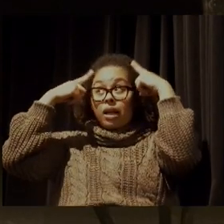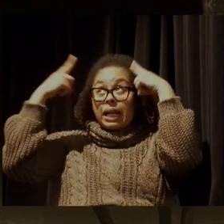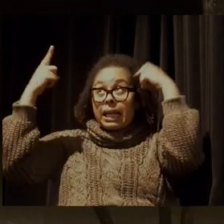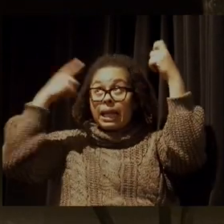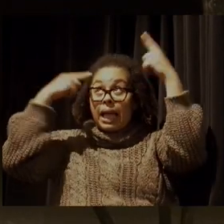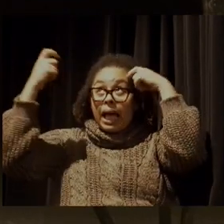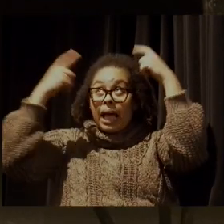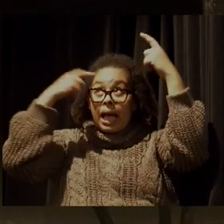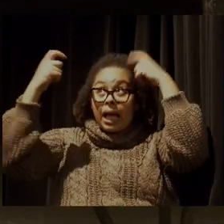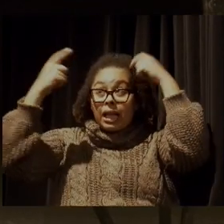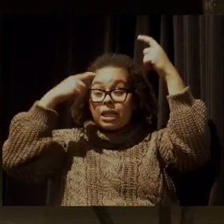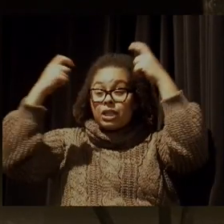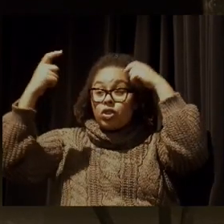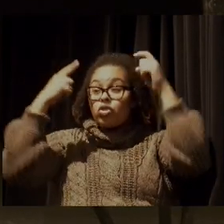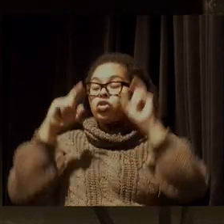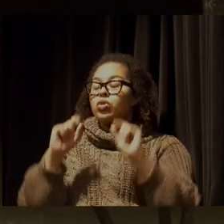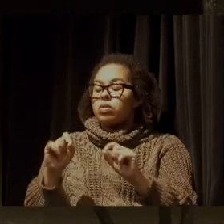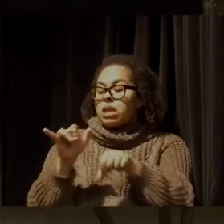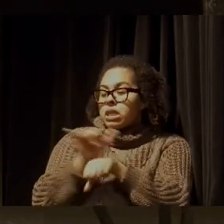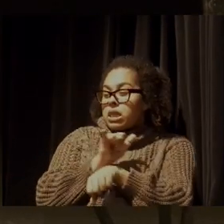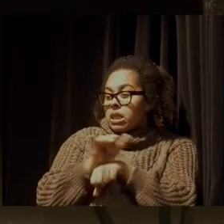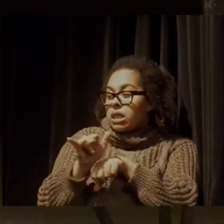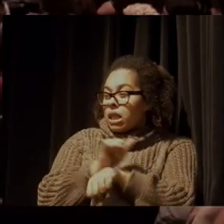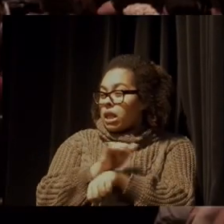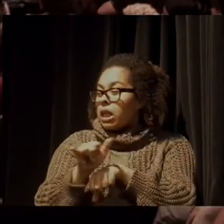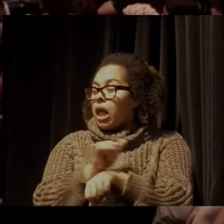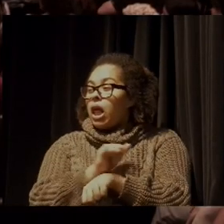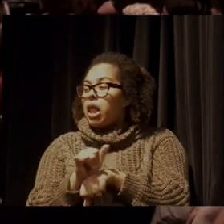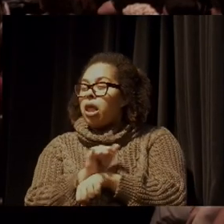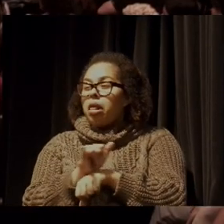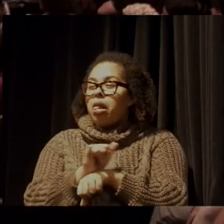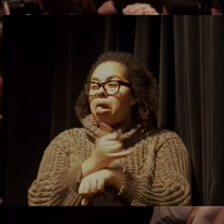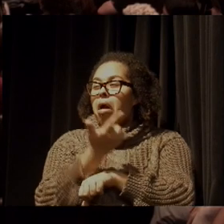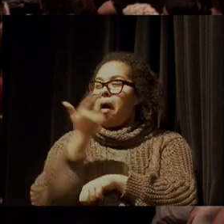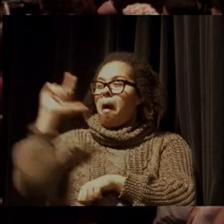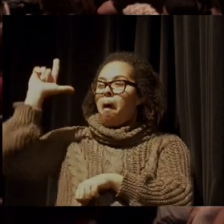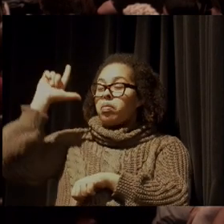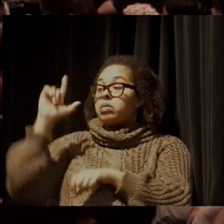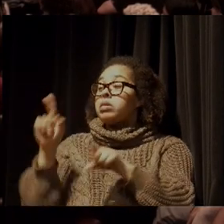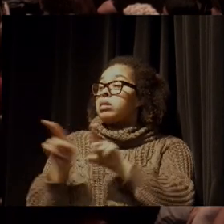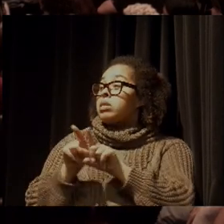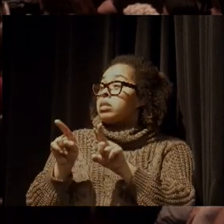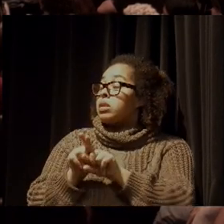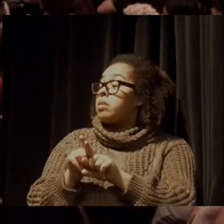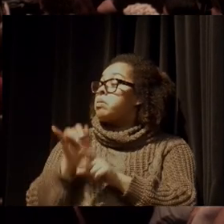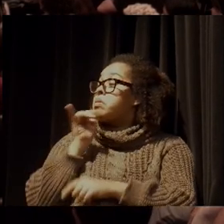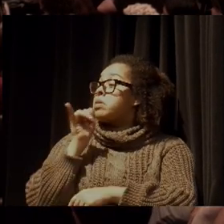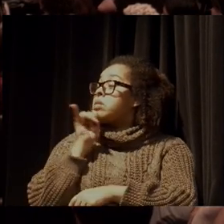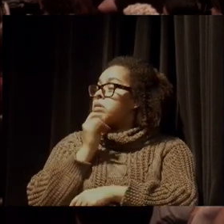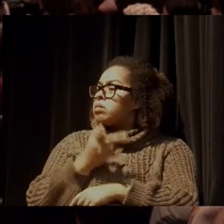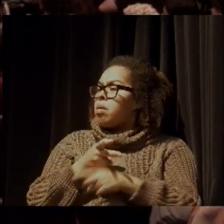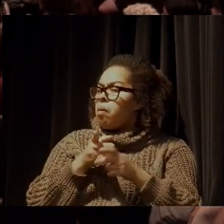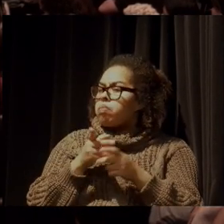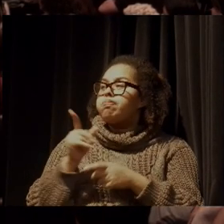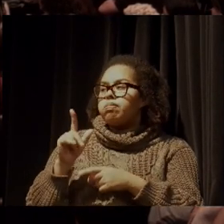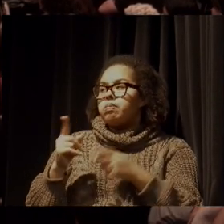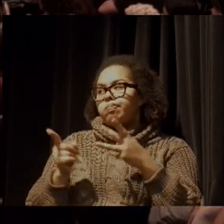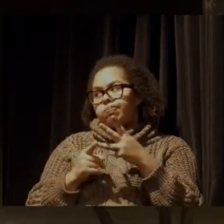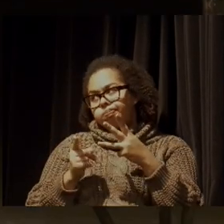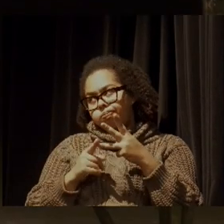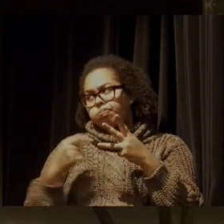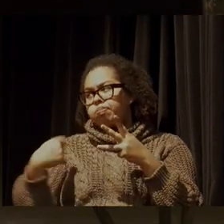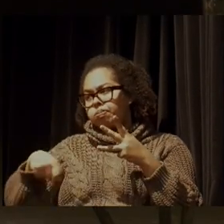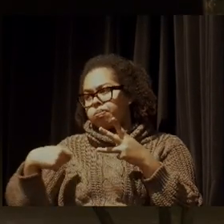questões que nós, na verdade, não imaginamos. E, no senso de urgência, a questão da educação. Isso,